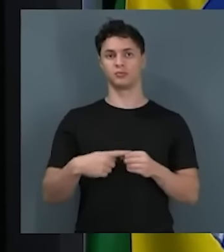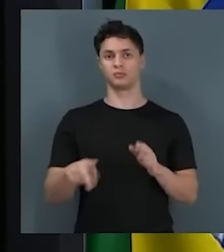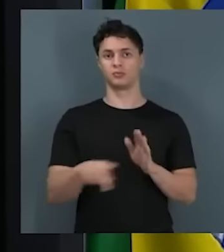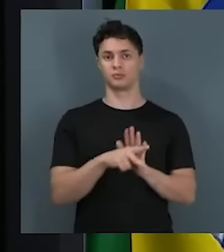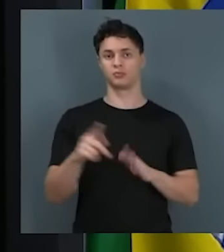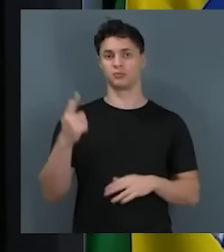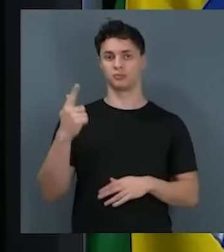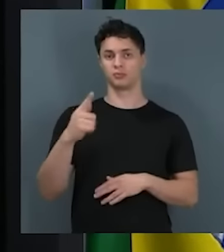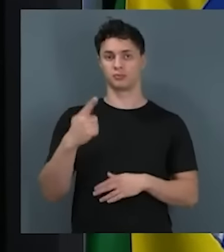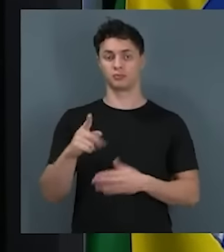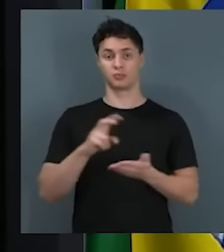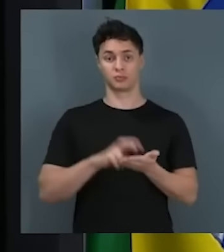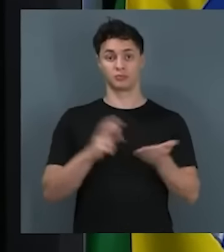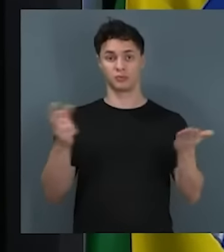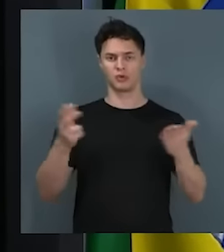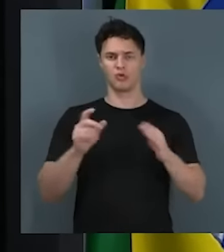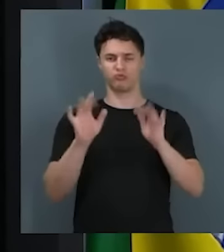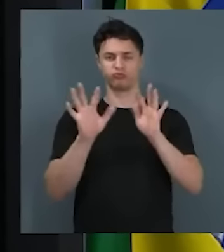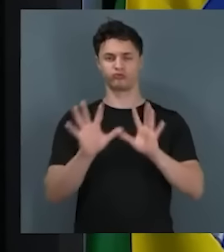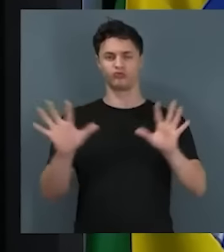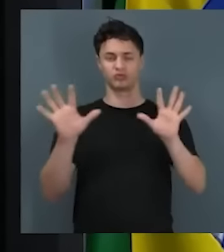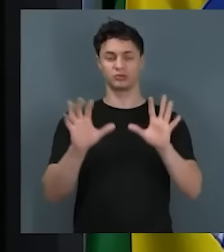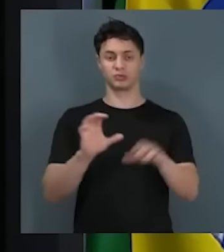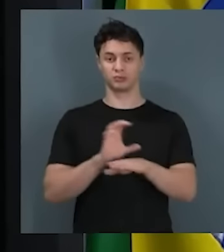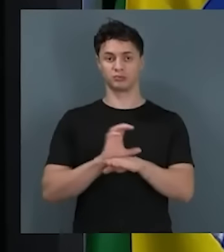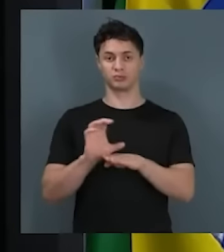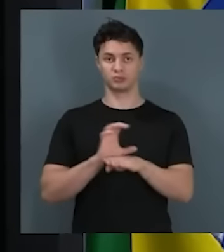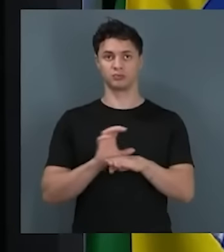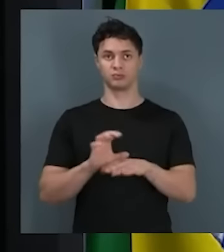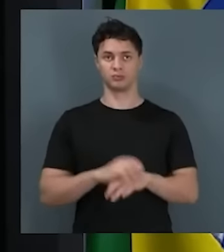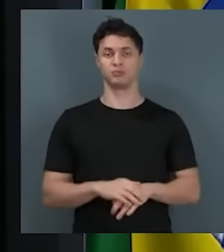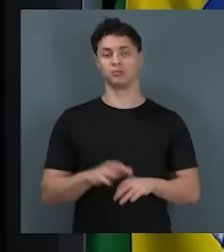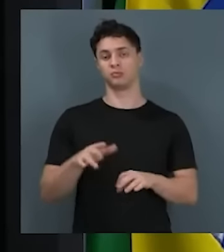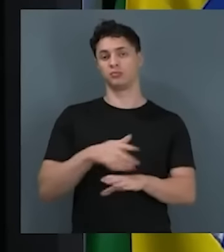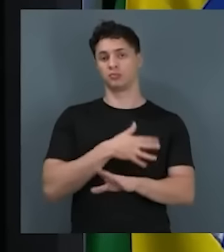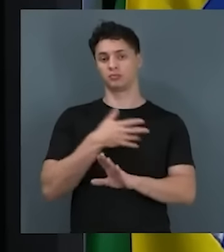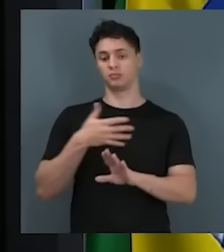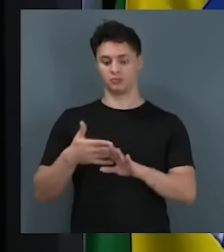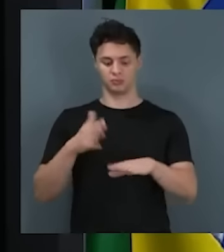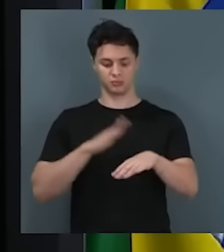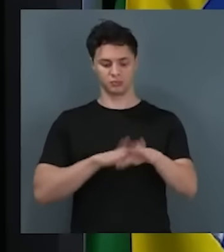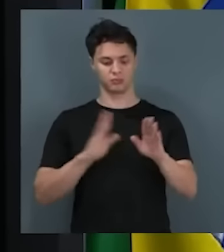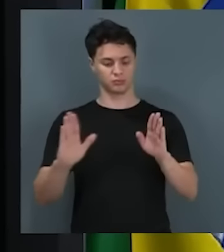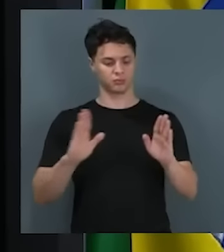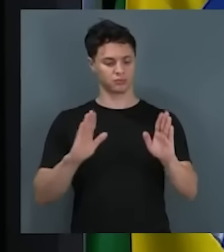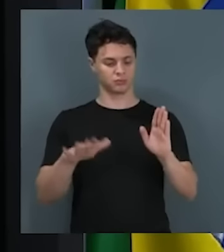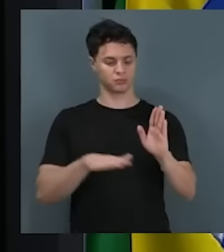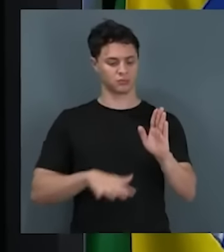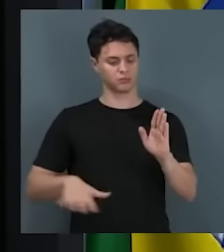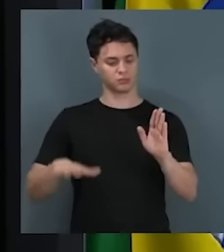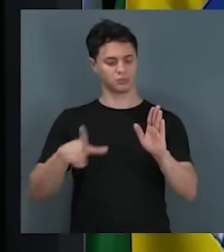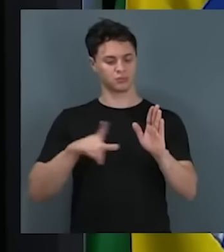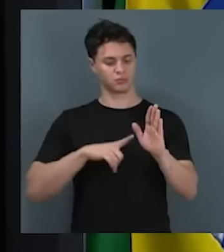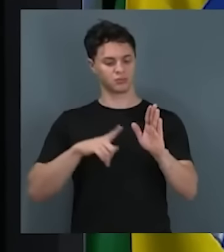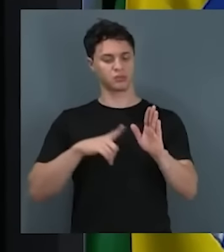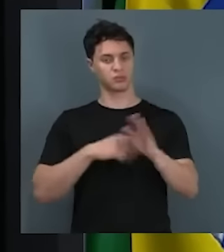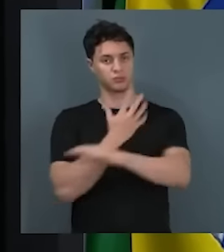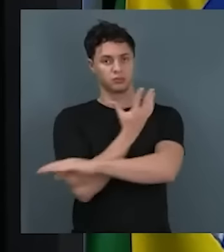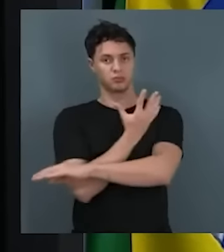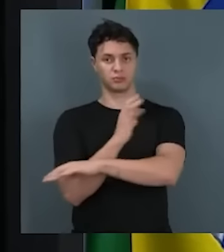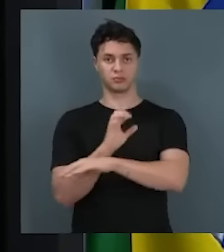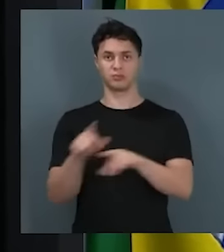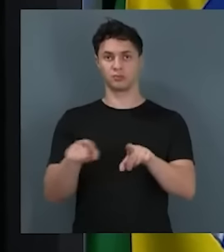Goiás amanheceram cobertas de fumaça. Ao longo desse período, áreas enormes de cerrado e floresta